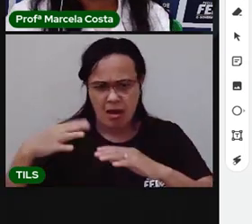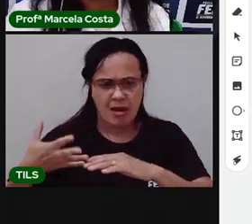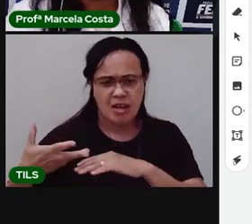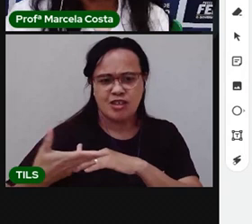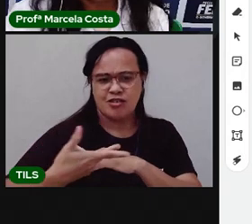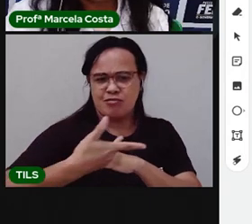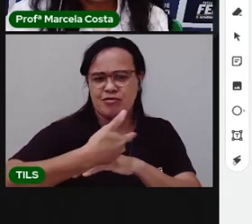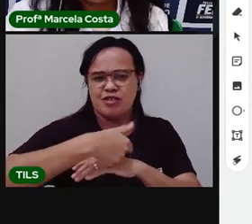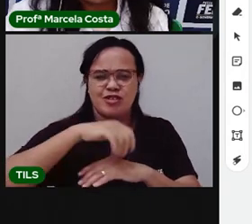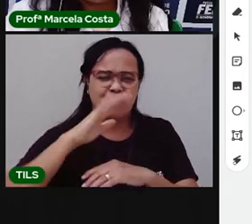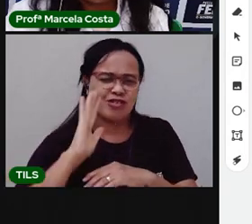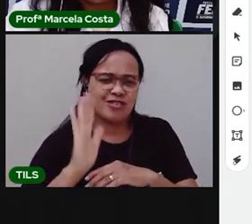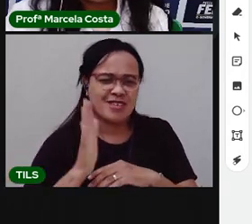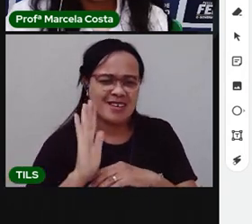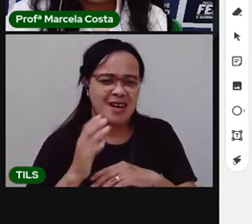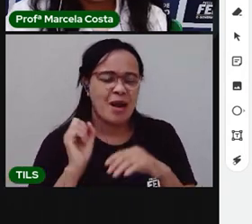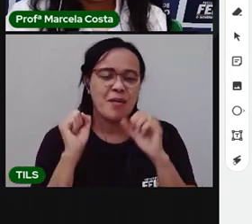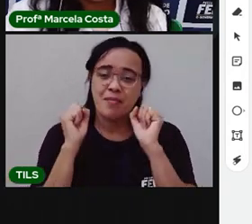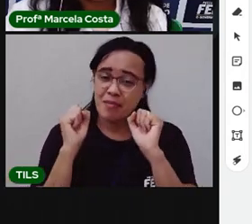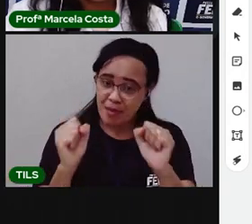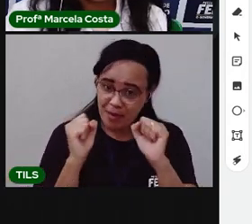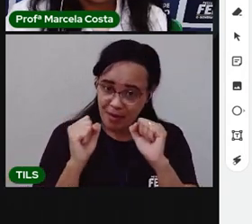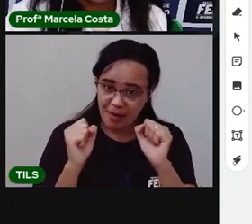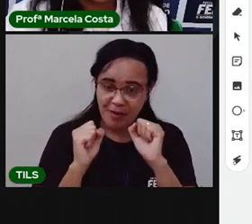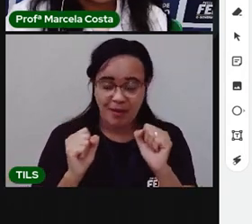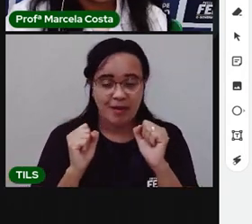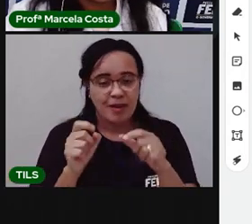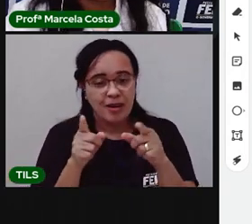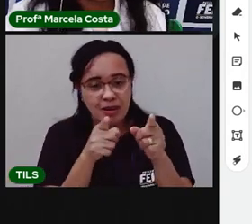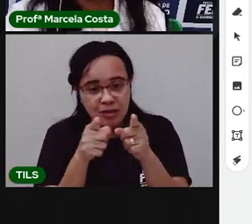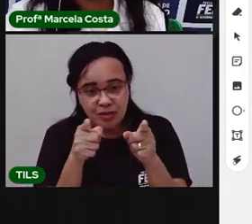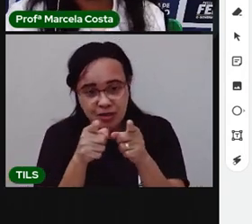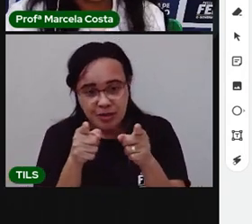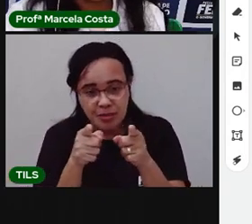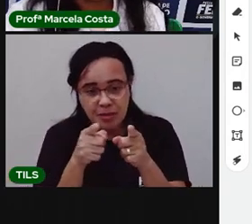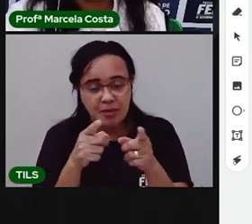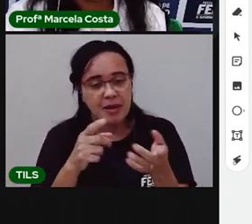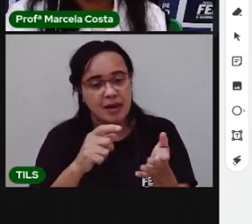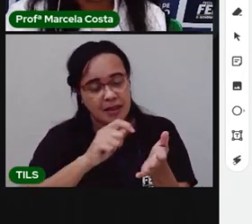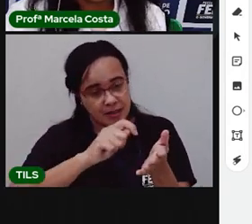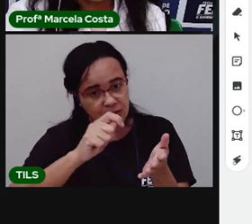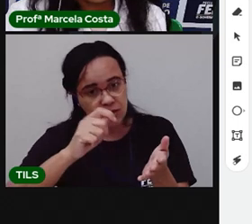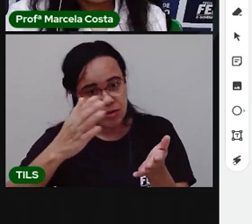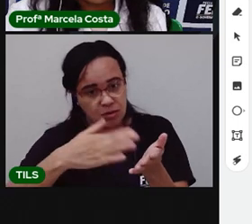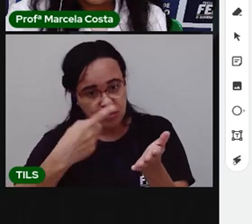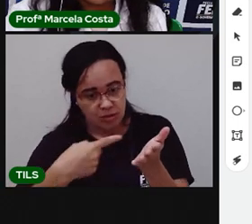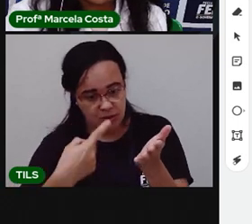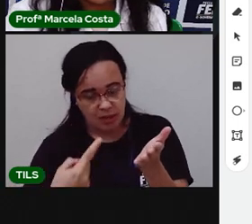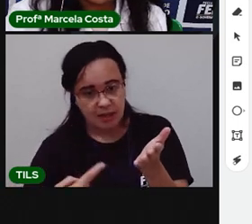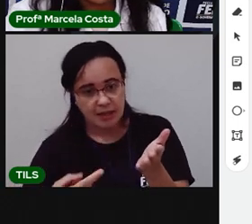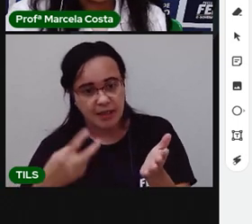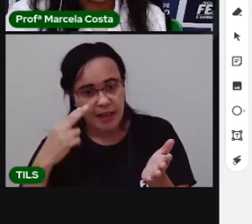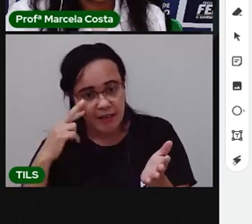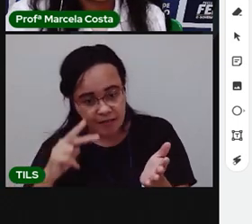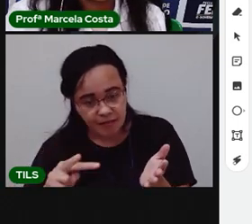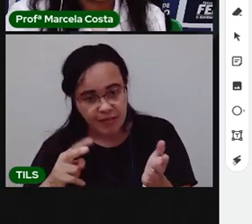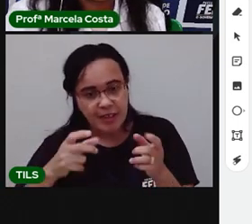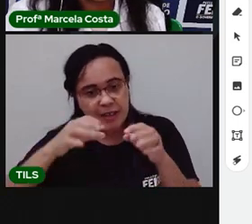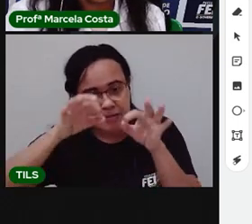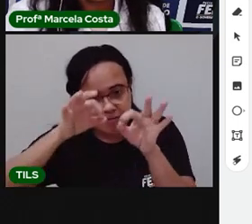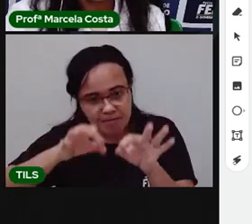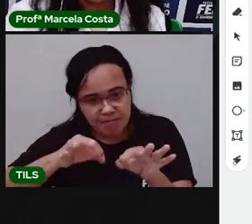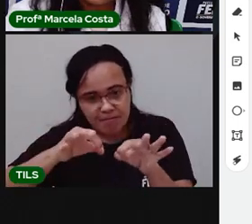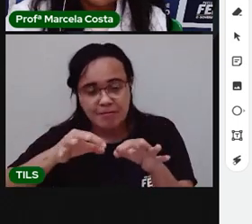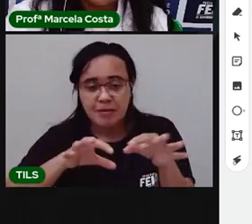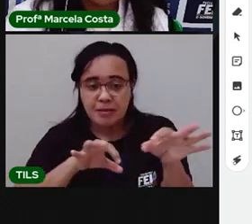você pode obedecer o espaço aí da linha do seu caderno, tá? Está vendo essas linhas aqui que estão aparecendo